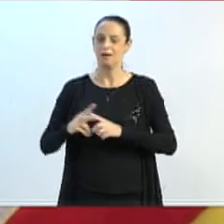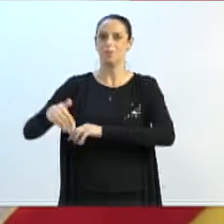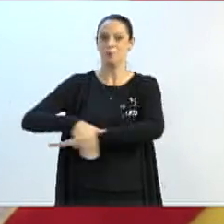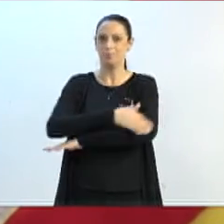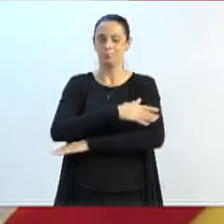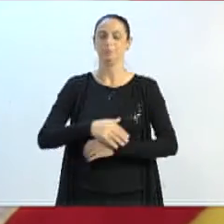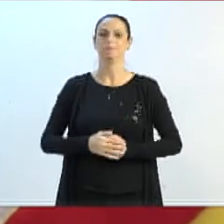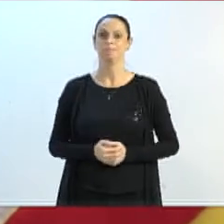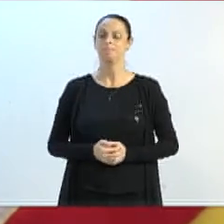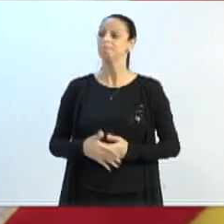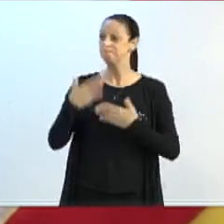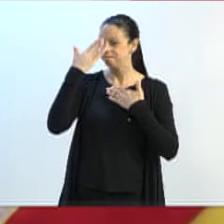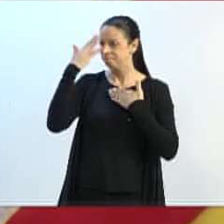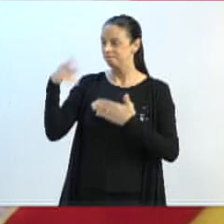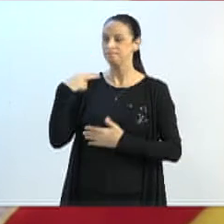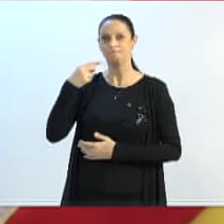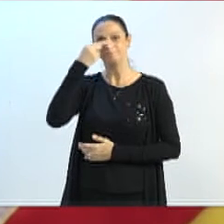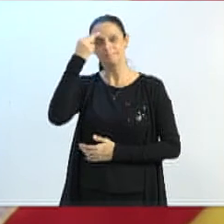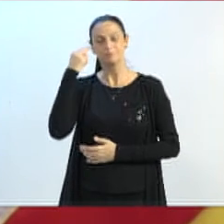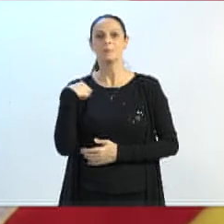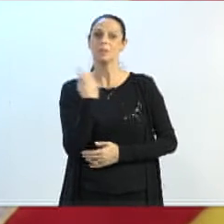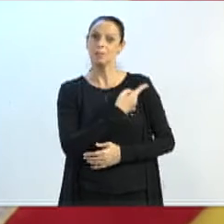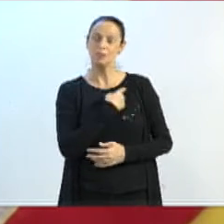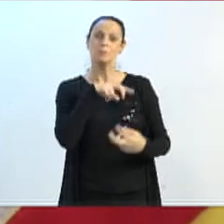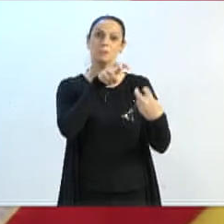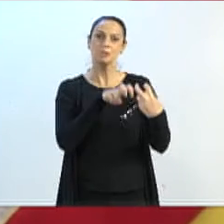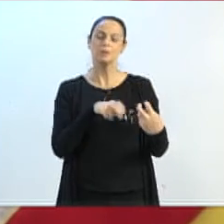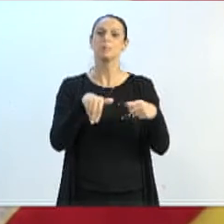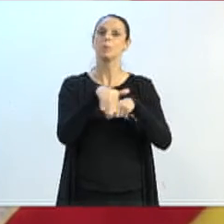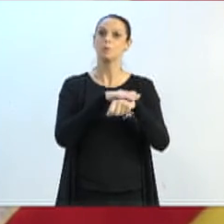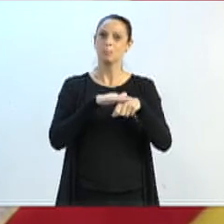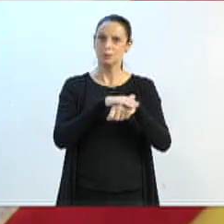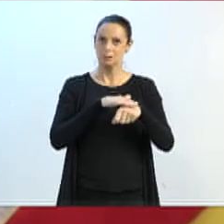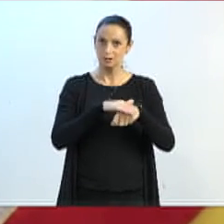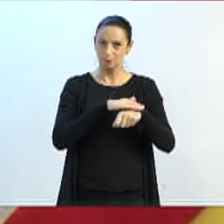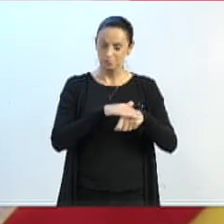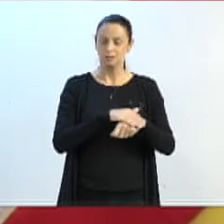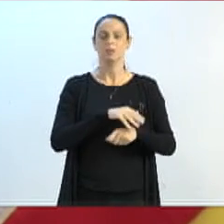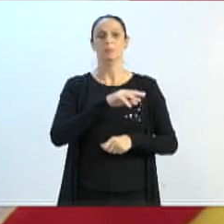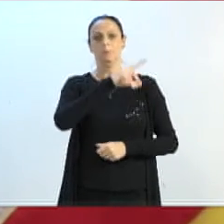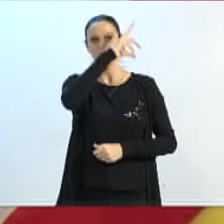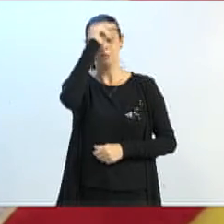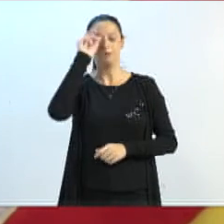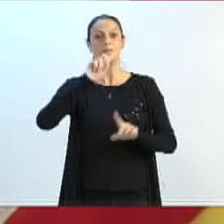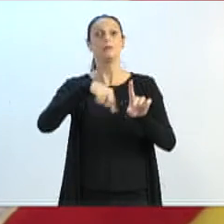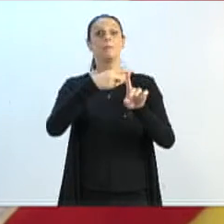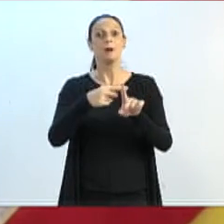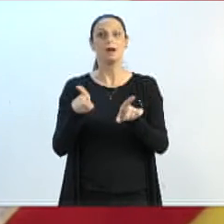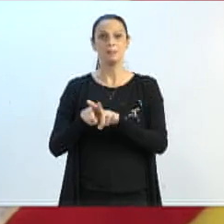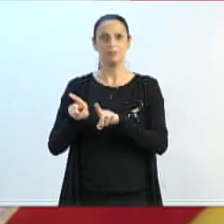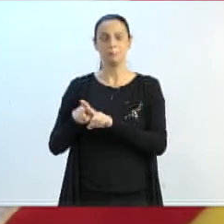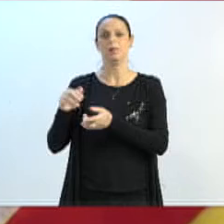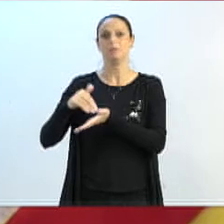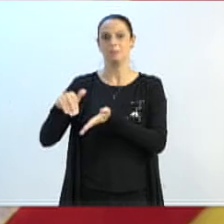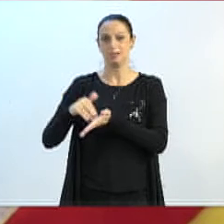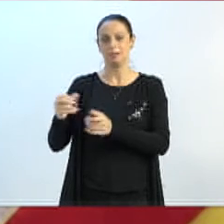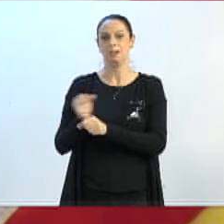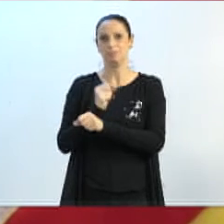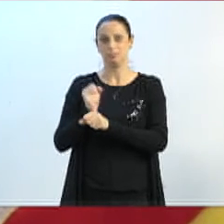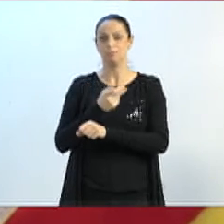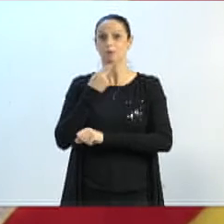Ito. Nós também conversamos com o nosso prefeito, secretário de obras, o Maioc, sobre as obras das calçadas, que,